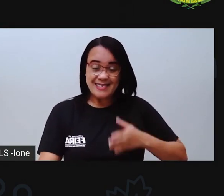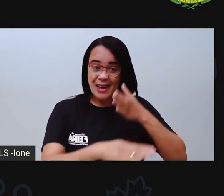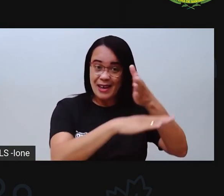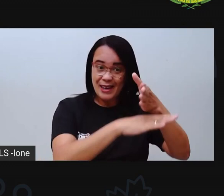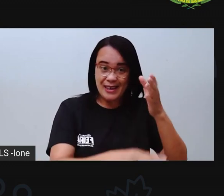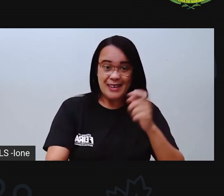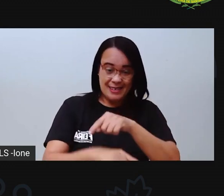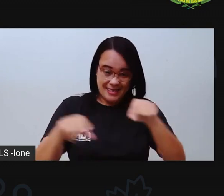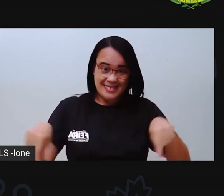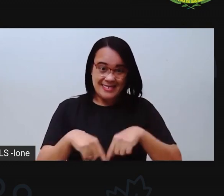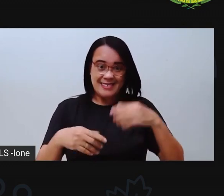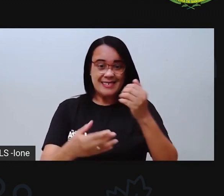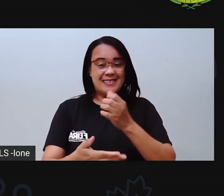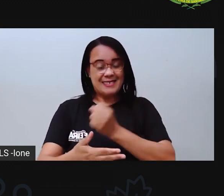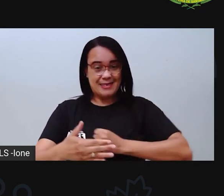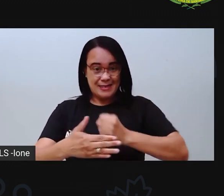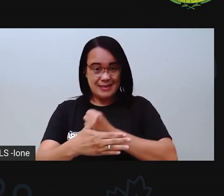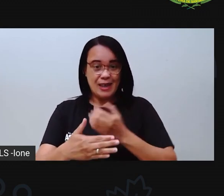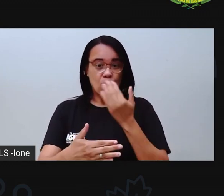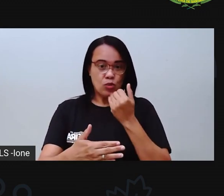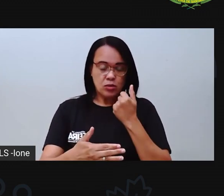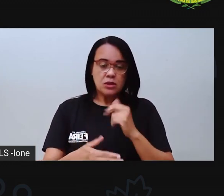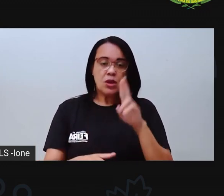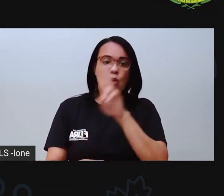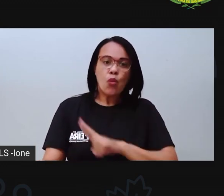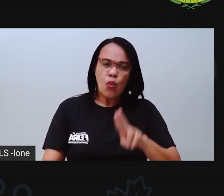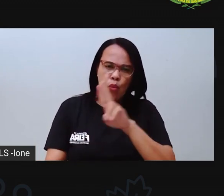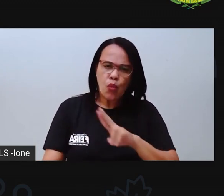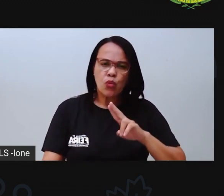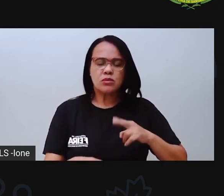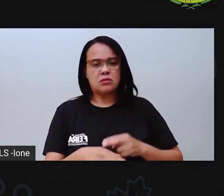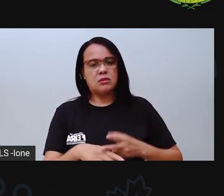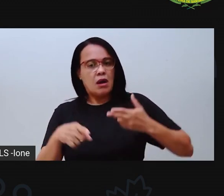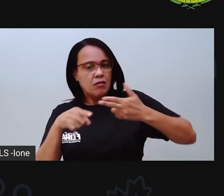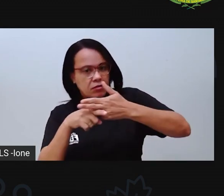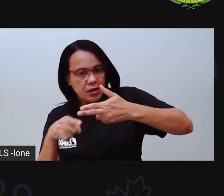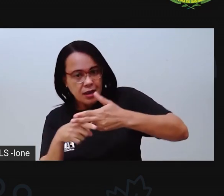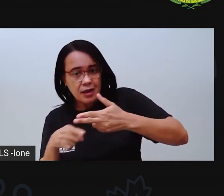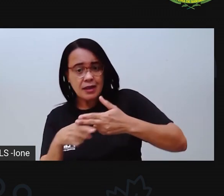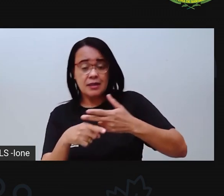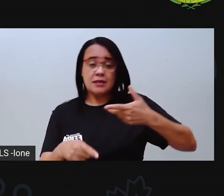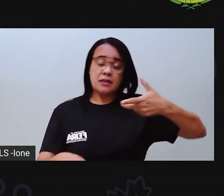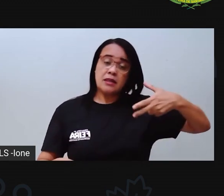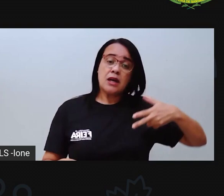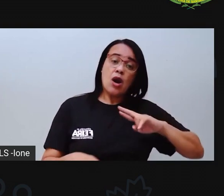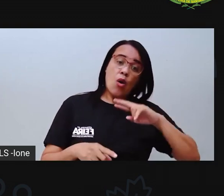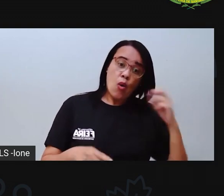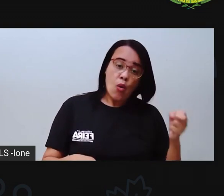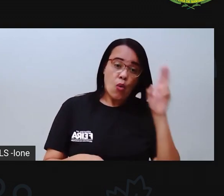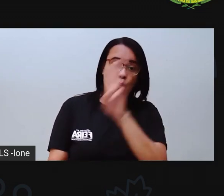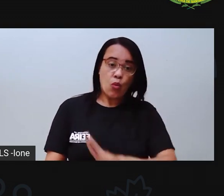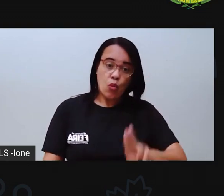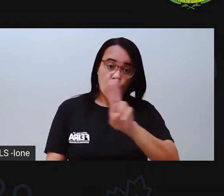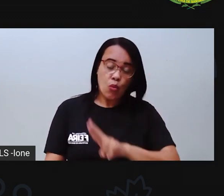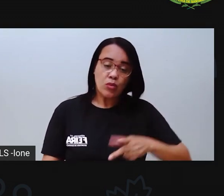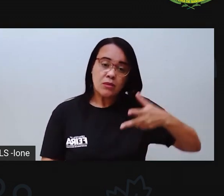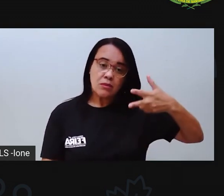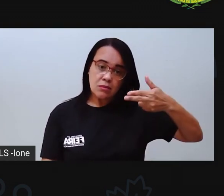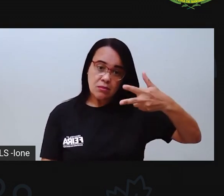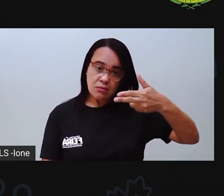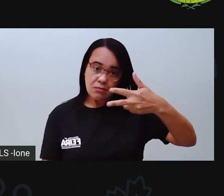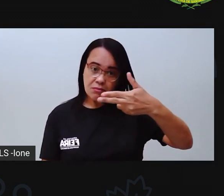Cuidado ao usar faca, ao usar tesoura. Então a PRO tem esse desafio para os meus vigilantes da segurança